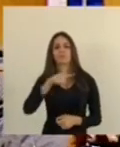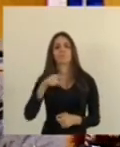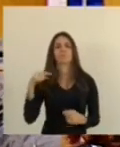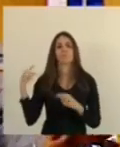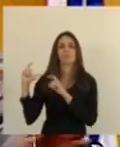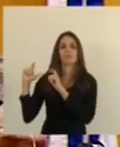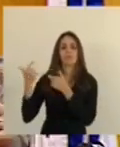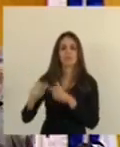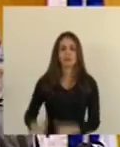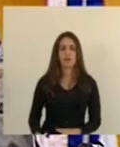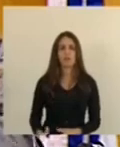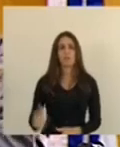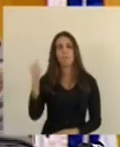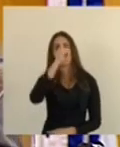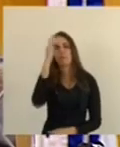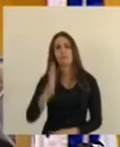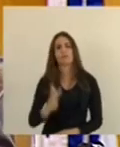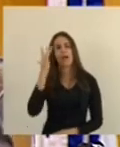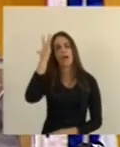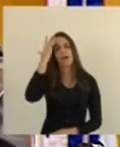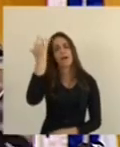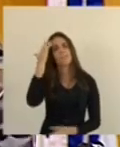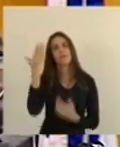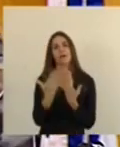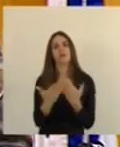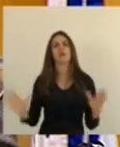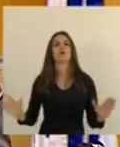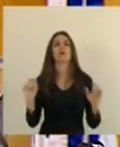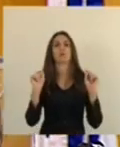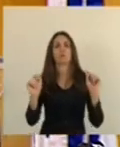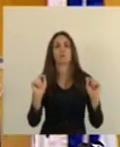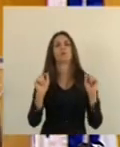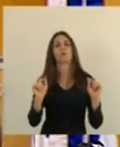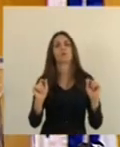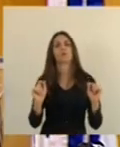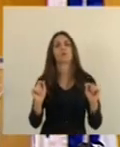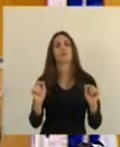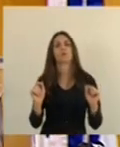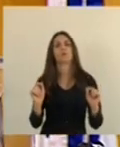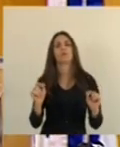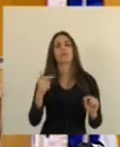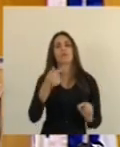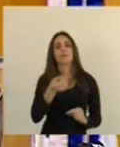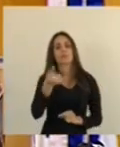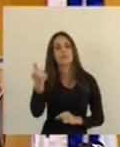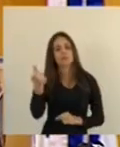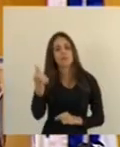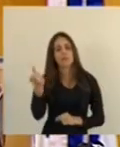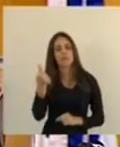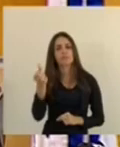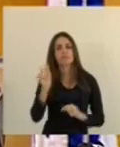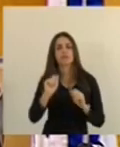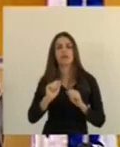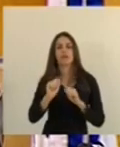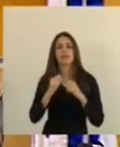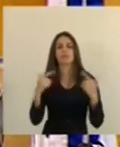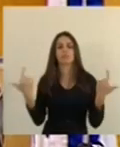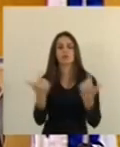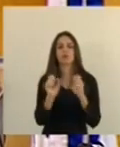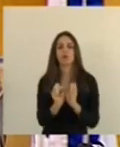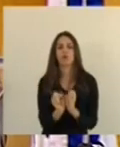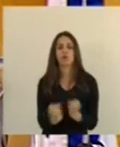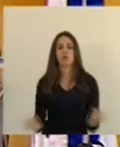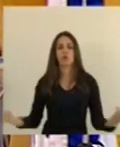tradição o Brasil abre amanhã a 76ª edição da Assembleia Geral da ONU